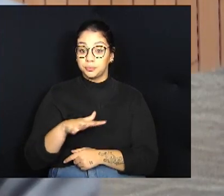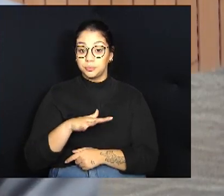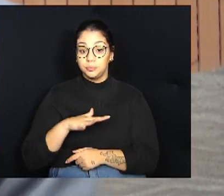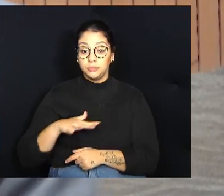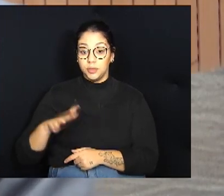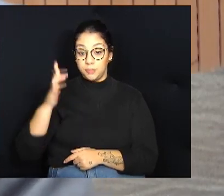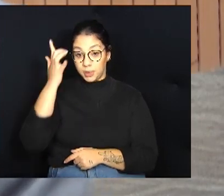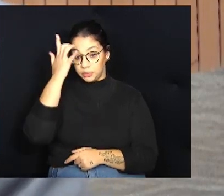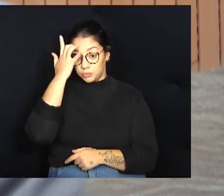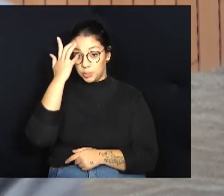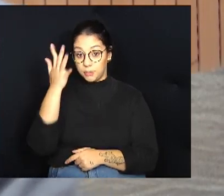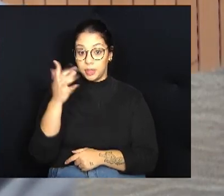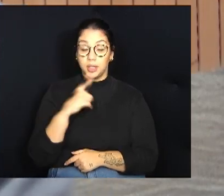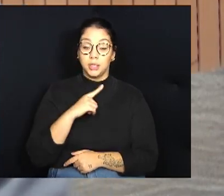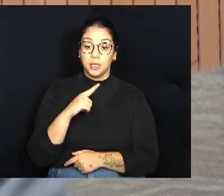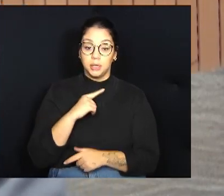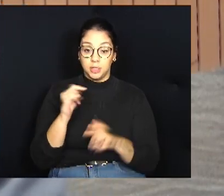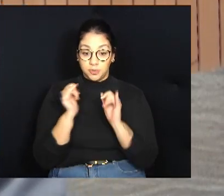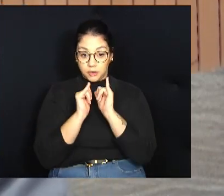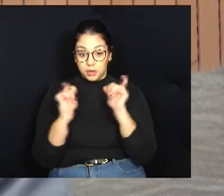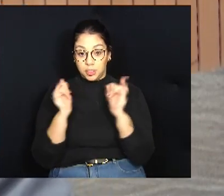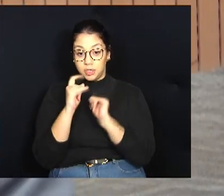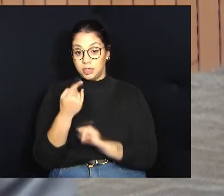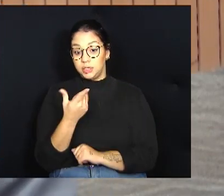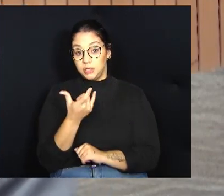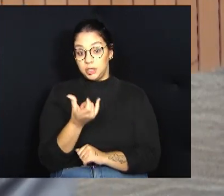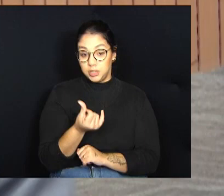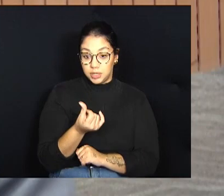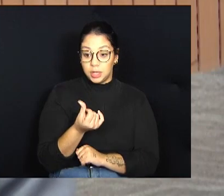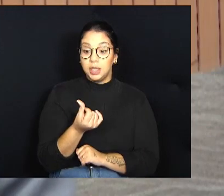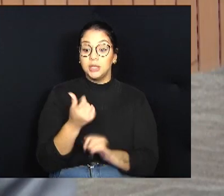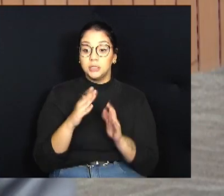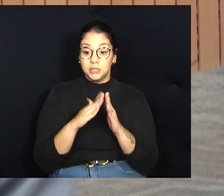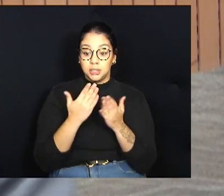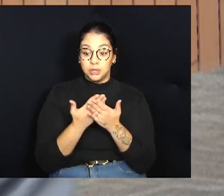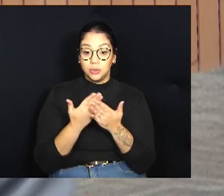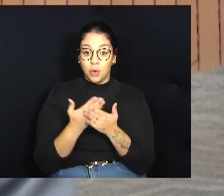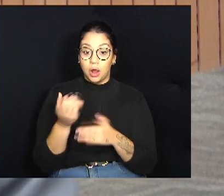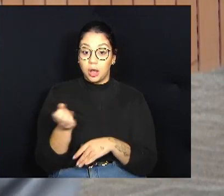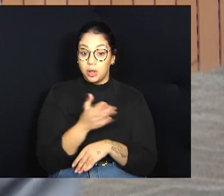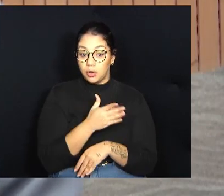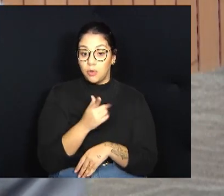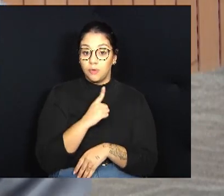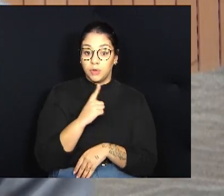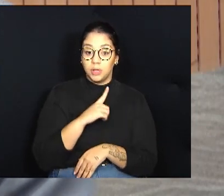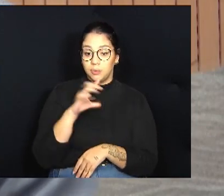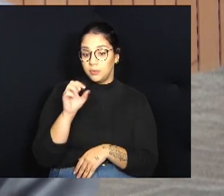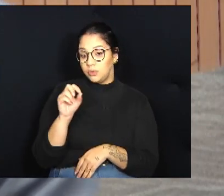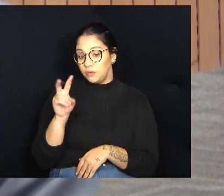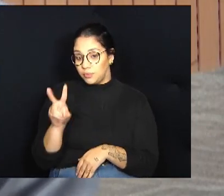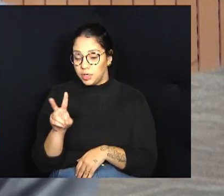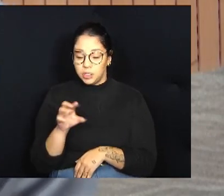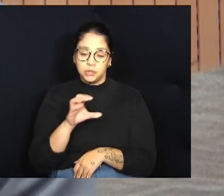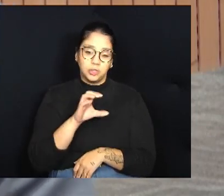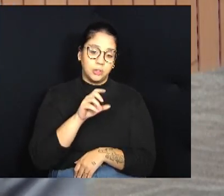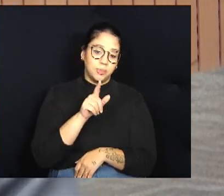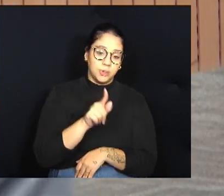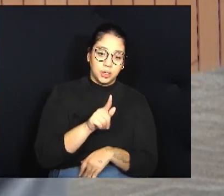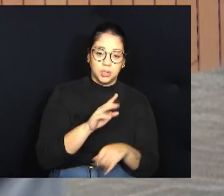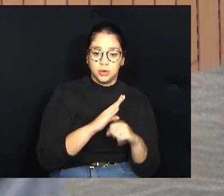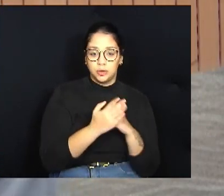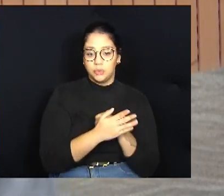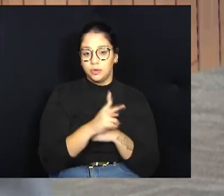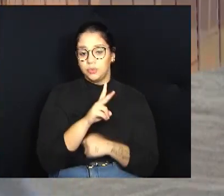que foram feitas, anunciadas, 16 novas creches nas cidades. Ouro Verde, Campo Grande, Vila Olímpia,